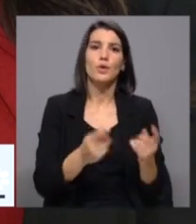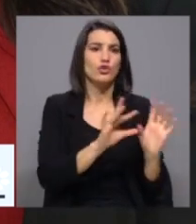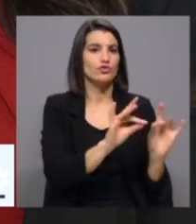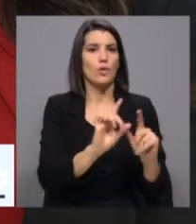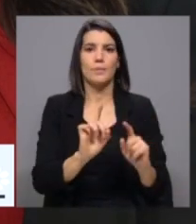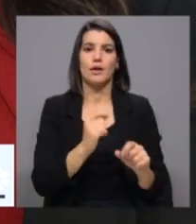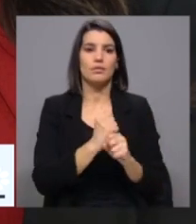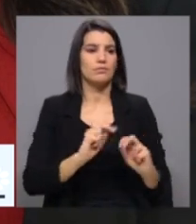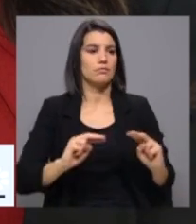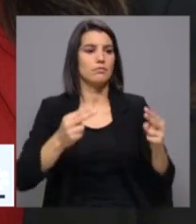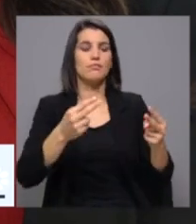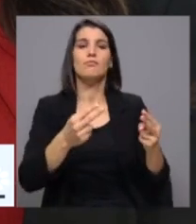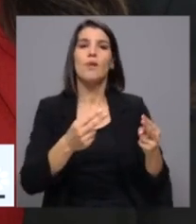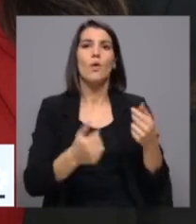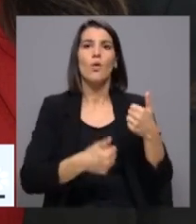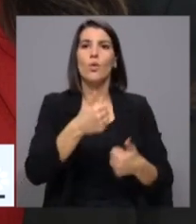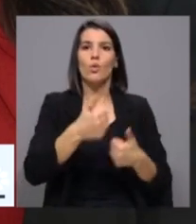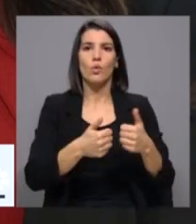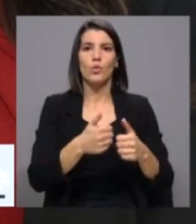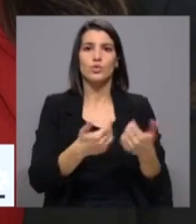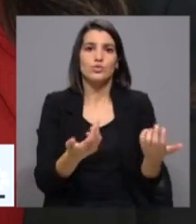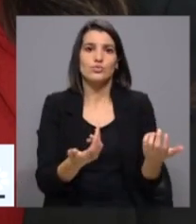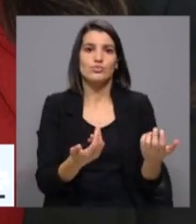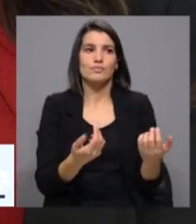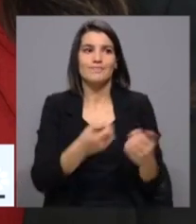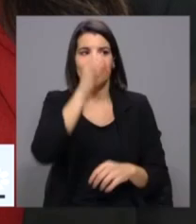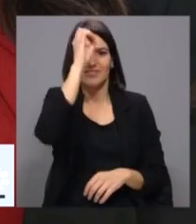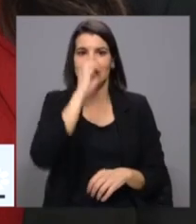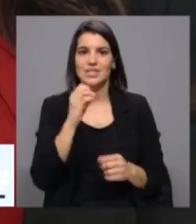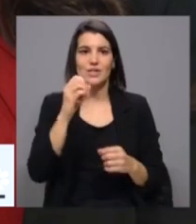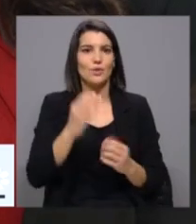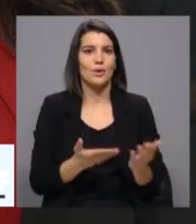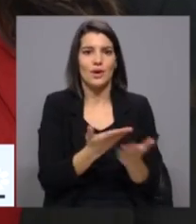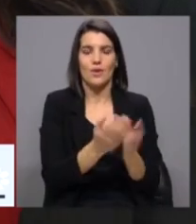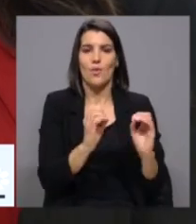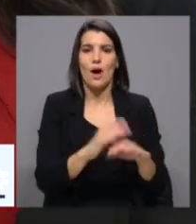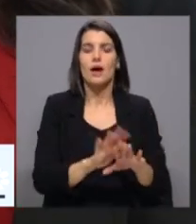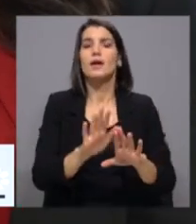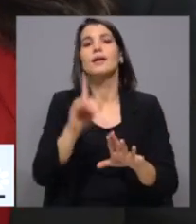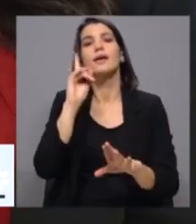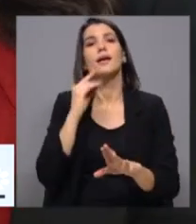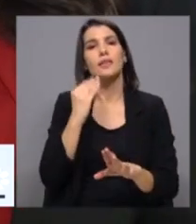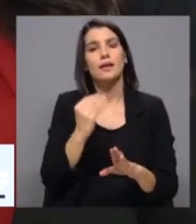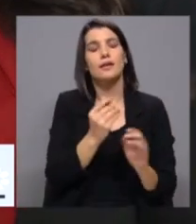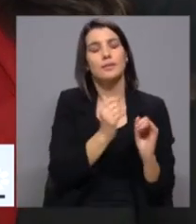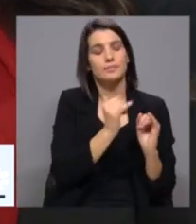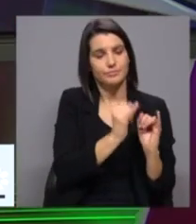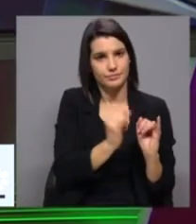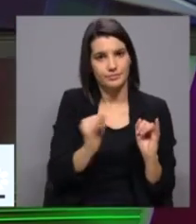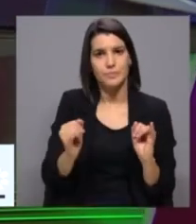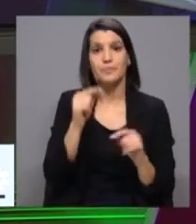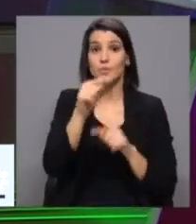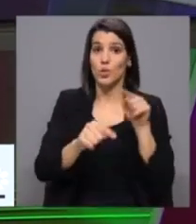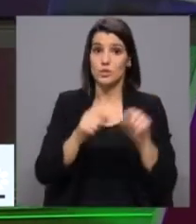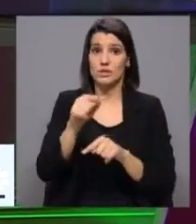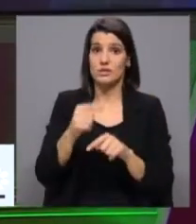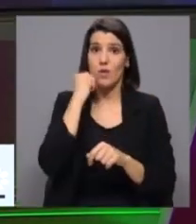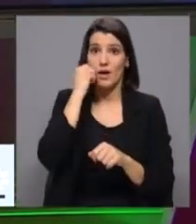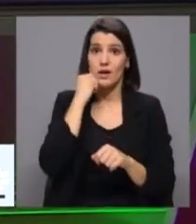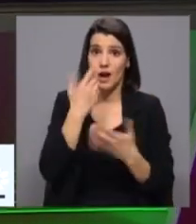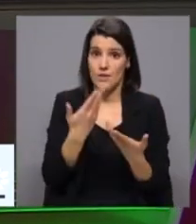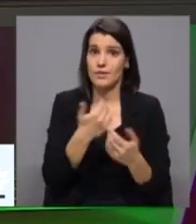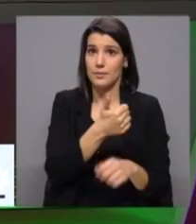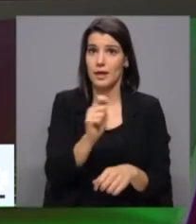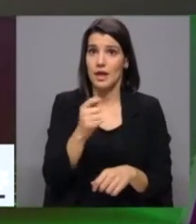nas carreiras, vermos os concursos a ficarem meios vazios. Catarina Martins, vamos parte por parte, mas as acusações aqui feitas são graves, sobretudo ao